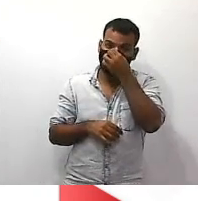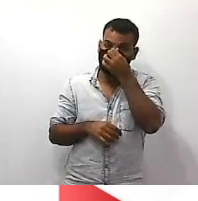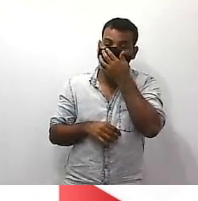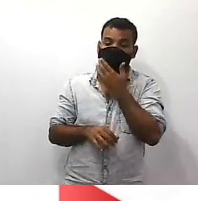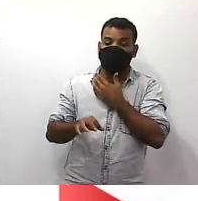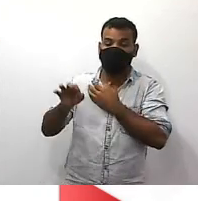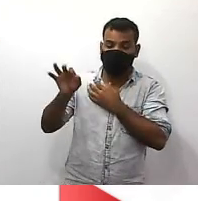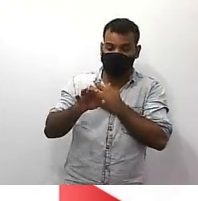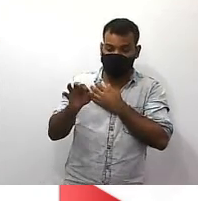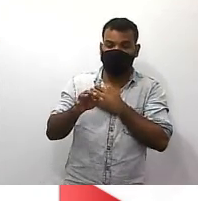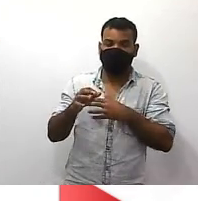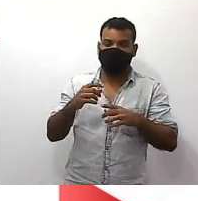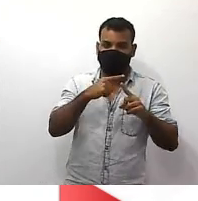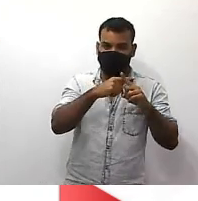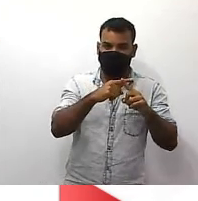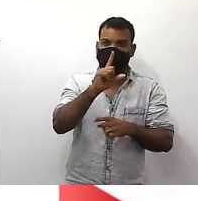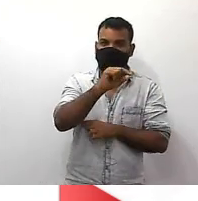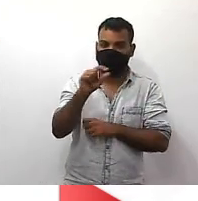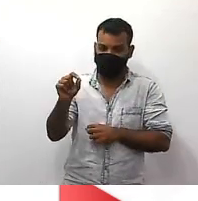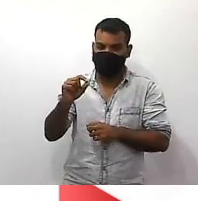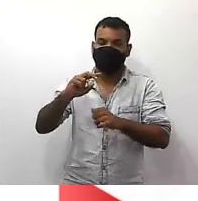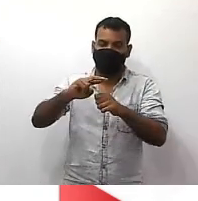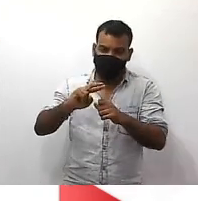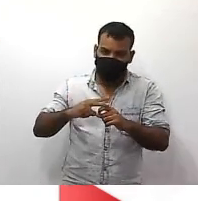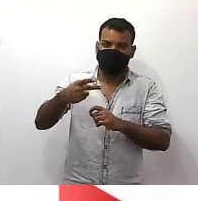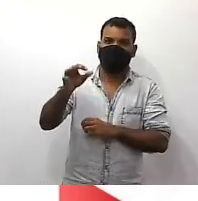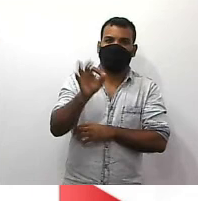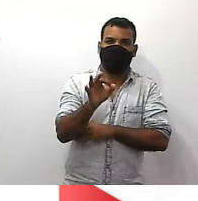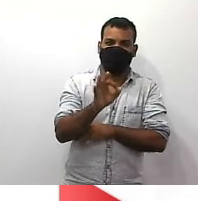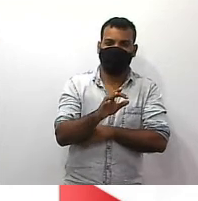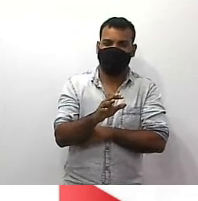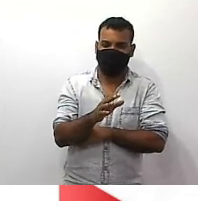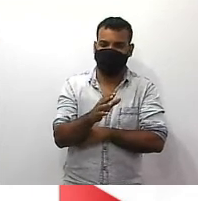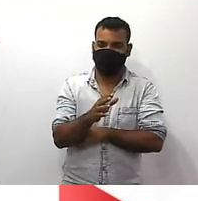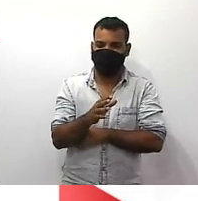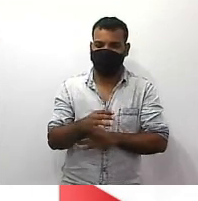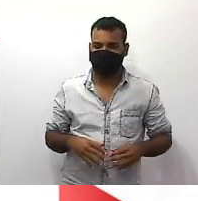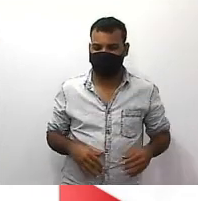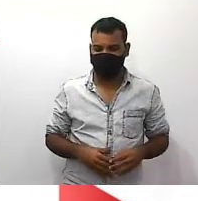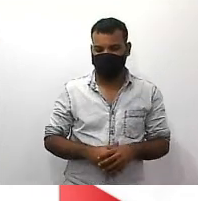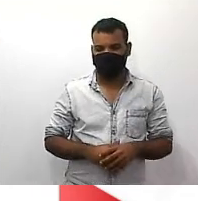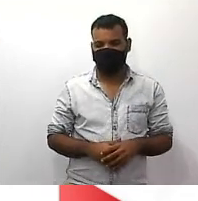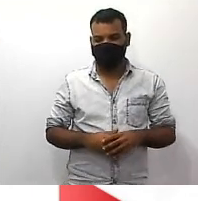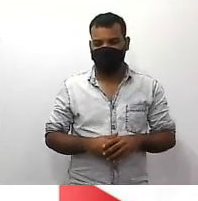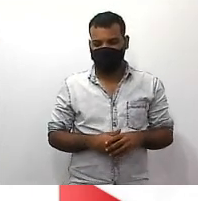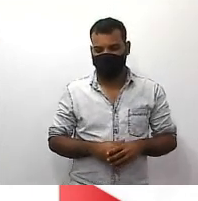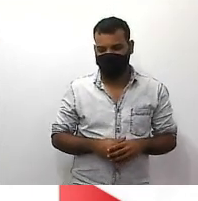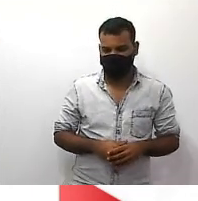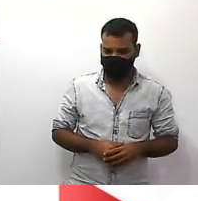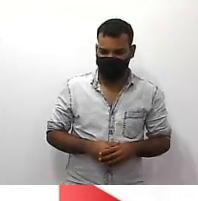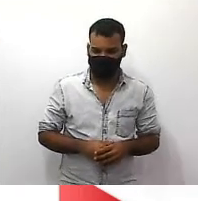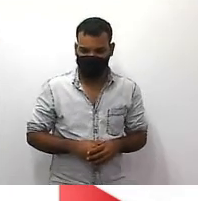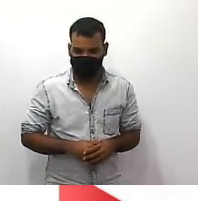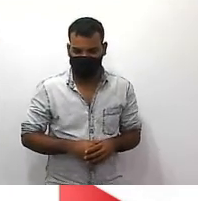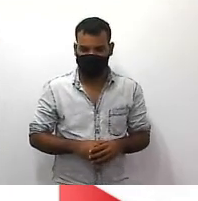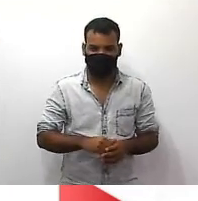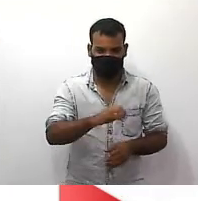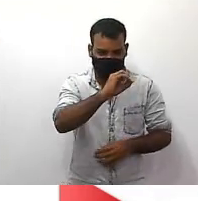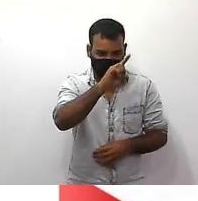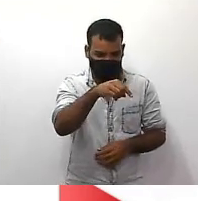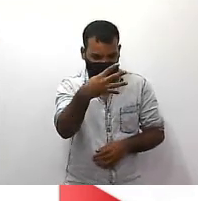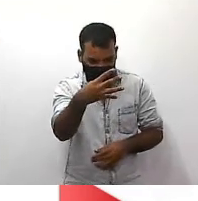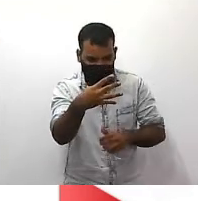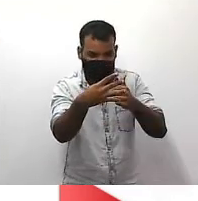100 aí vira porcentagem tá bom então não vai esquecer deixa eu voltar aqui ó essa é a taxa 0,4